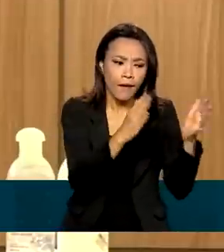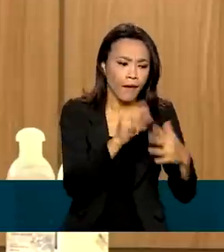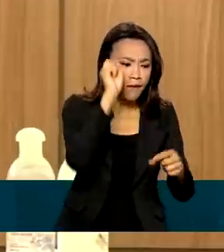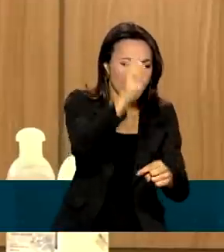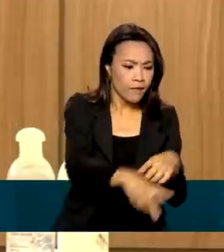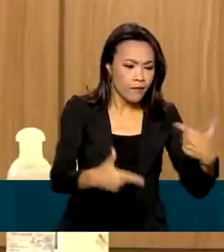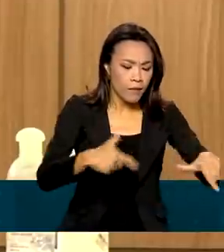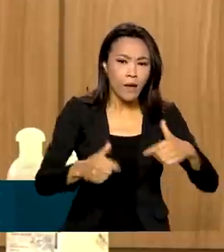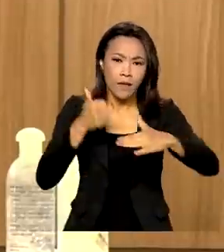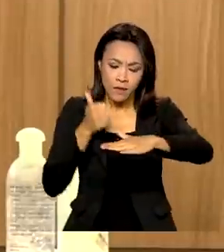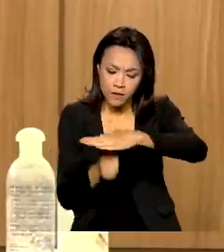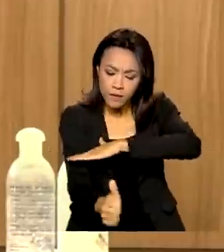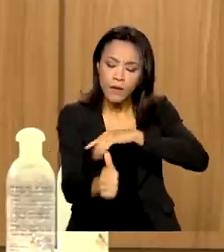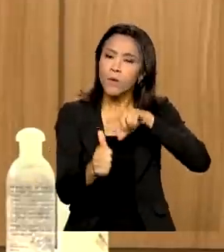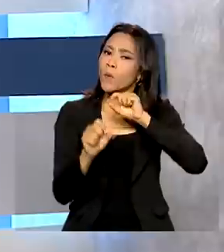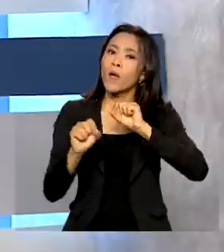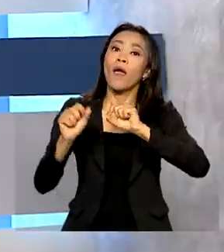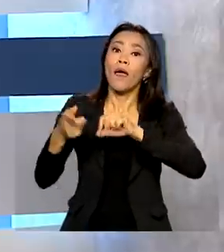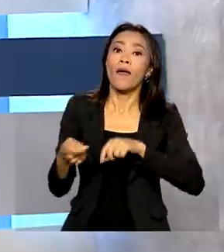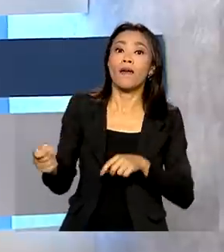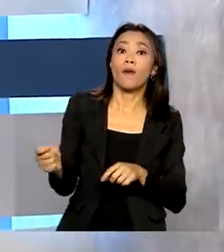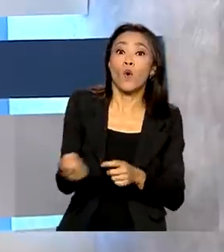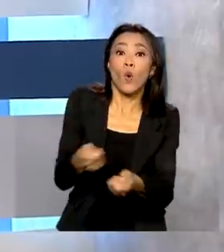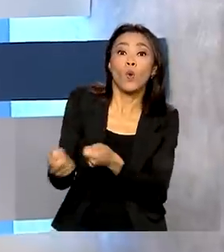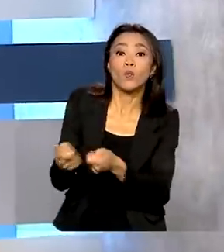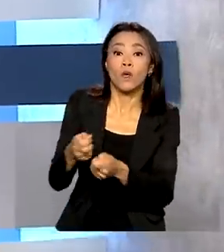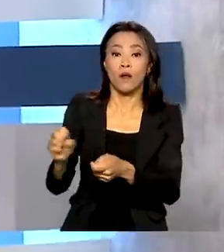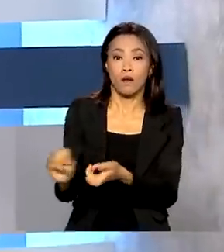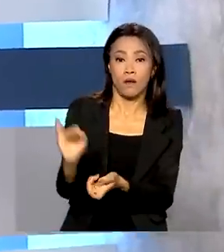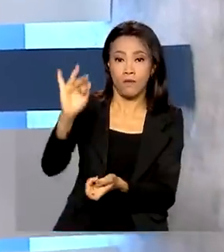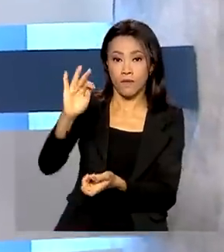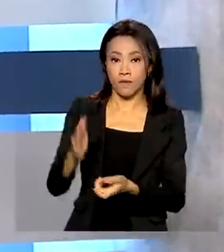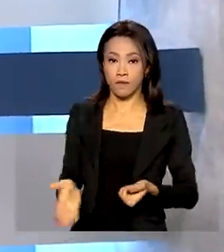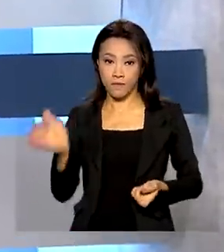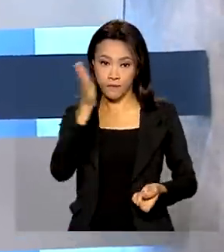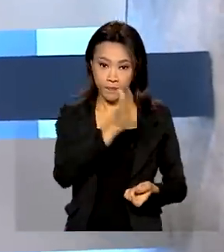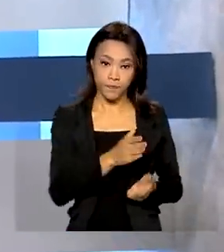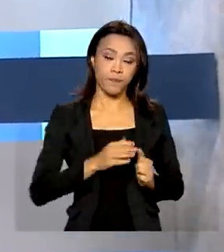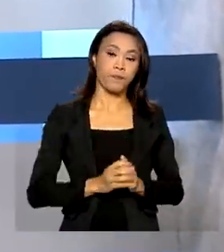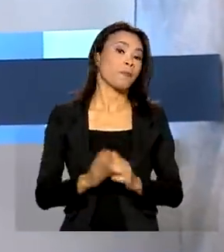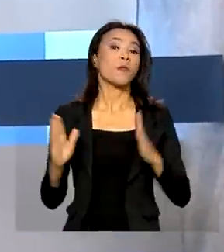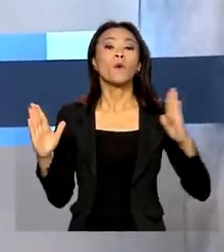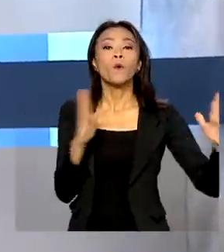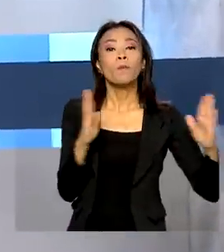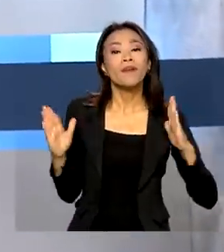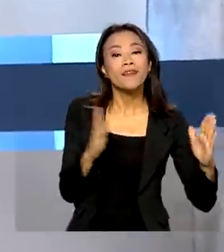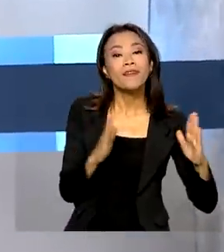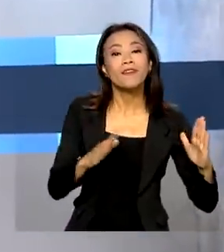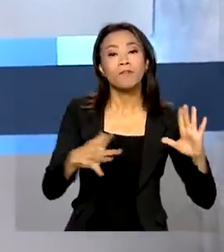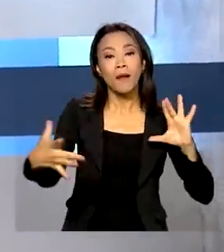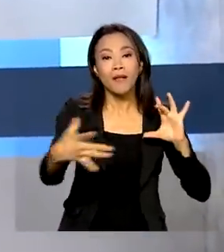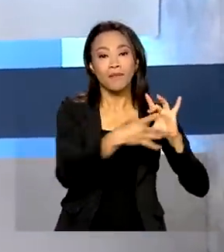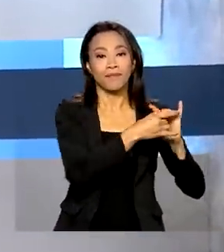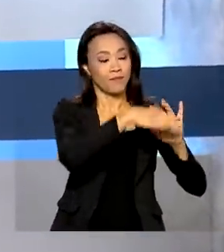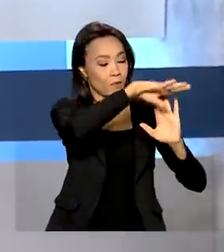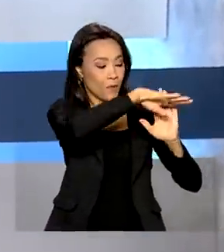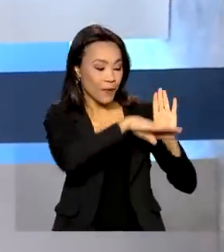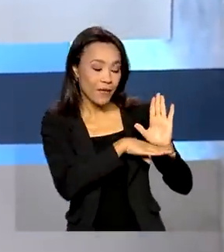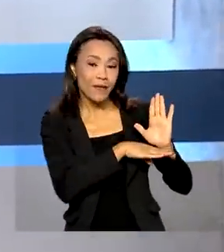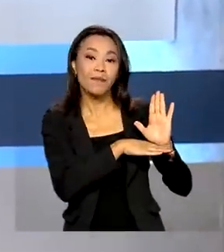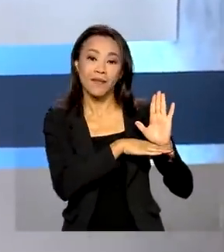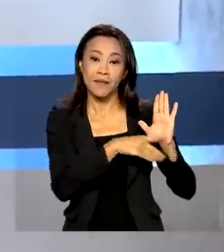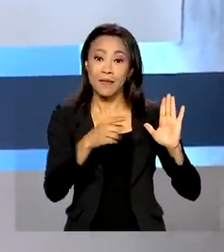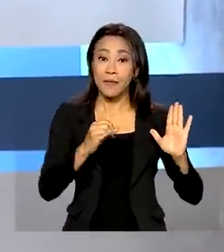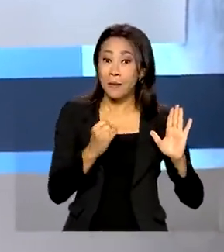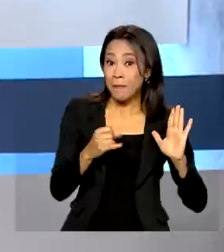é ter uma inflação sob controle. O prazo para aderir ao programa Primeira Infância na Escola acaba hoje.